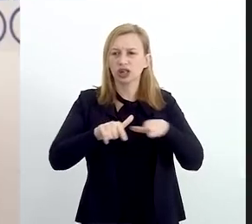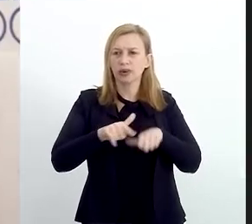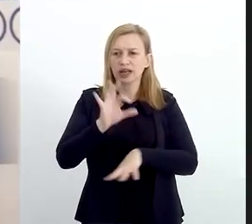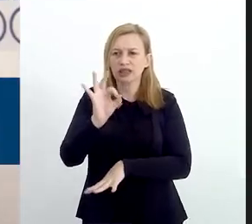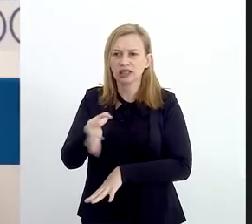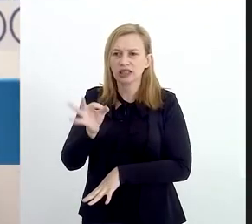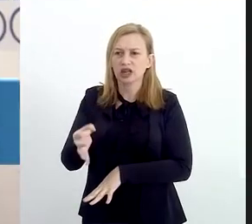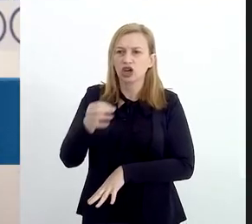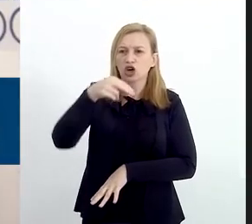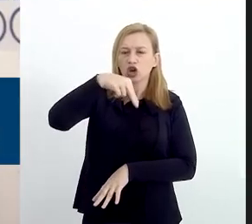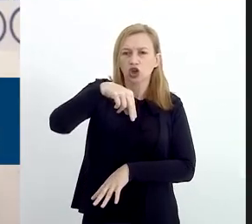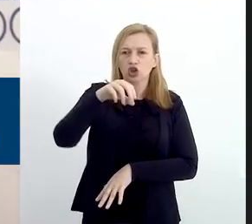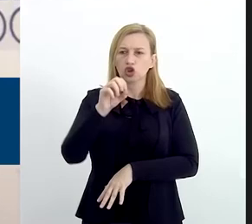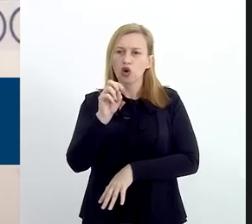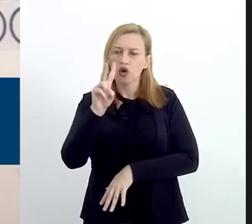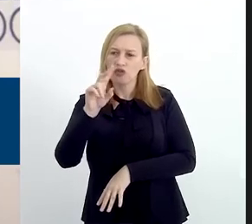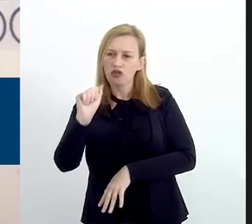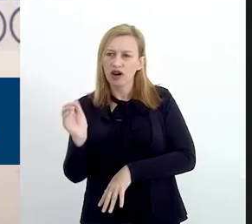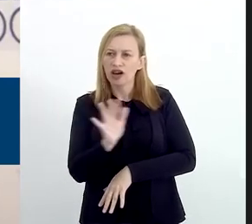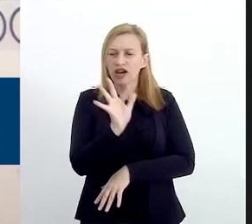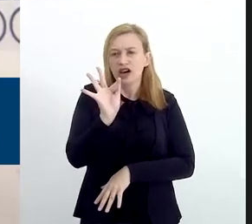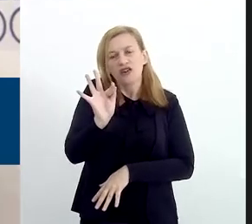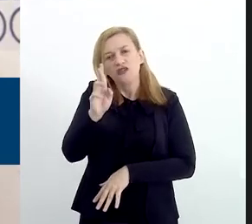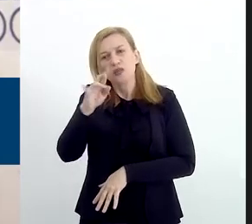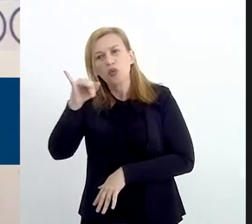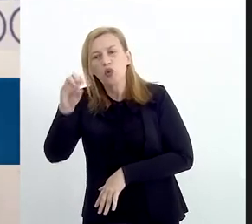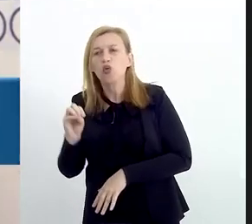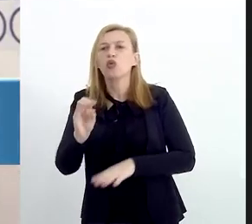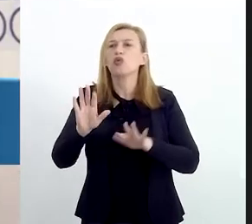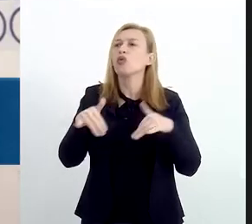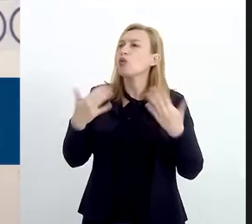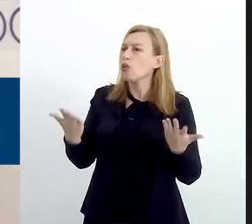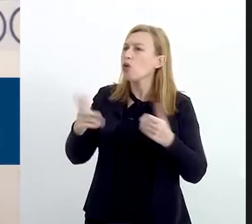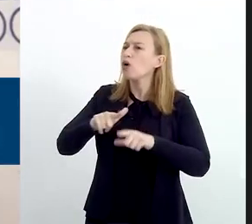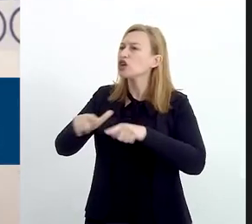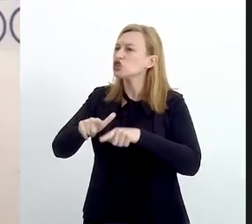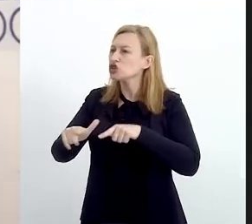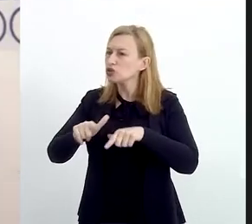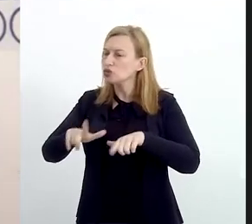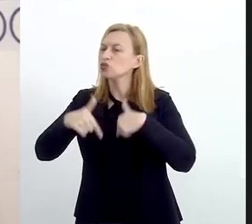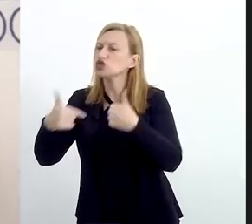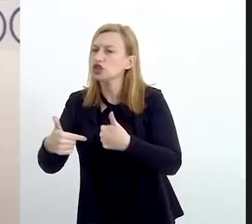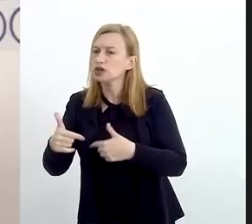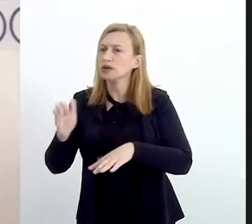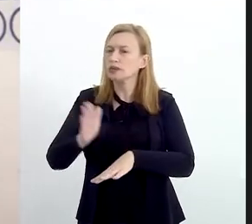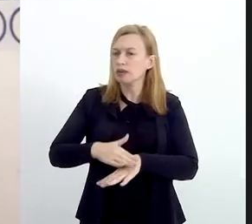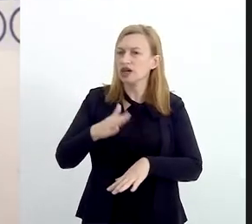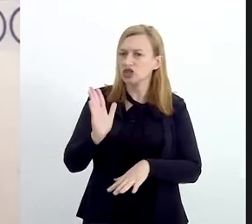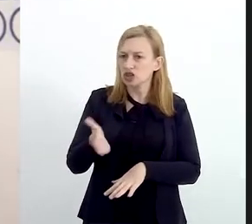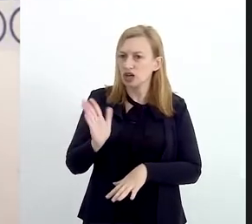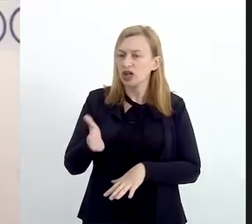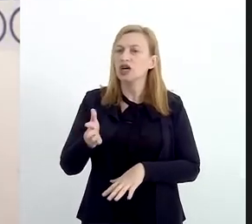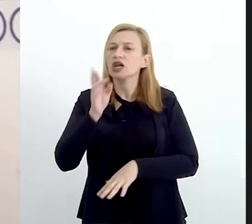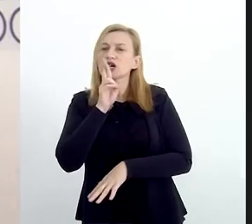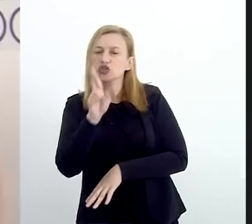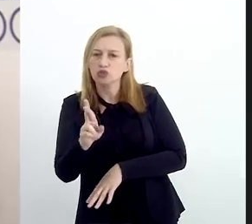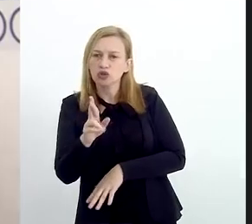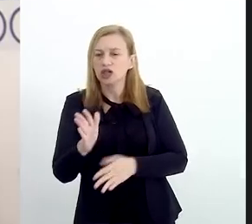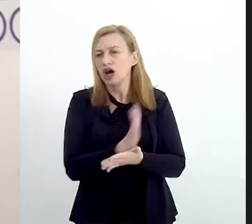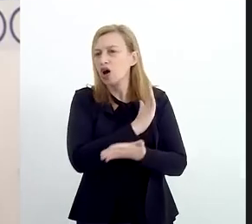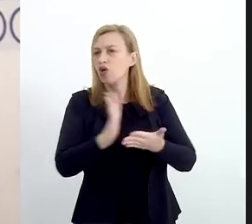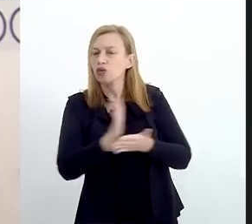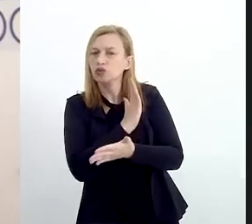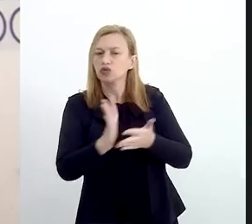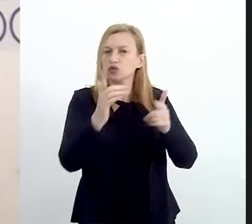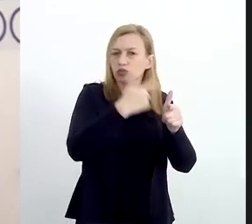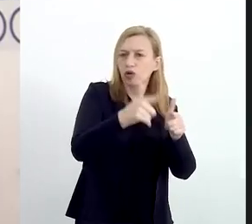atuam fundamentalmente em Nova Friburgo. Quais são as ações que vocês já promoveram e que ajudam também a mobilizar e